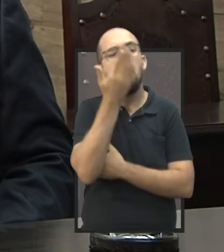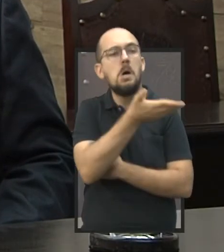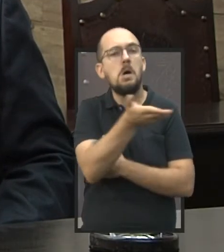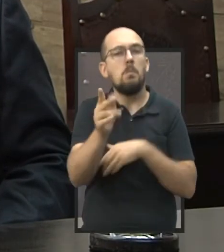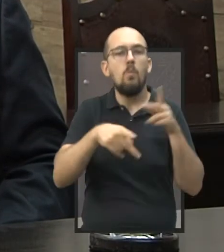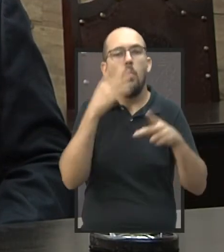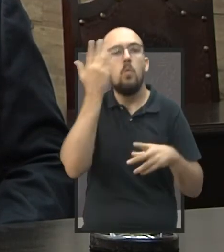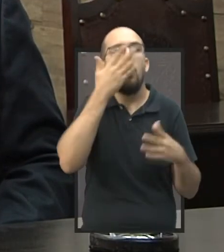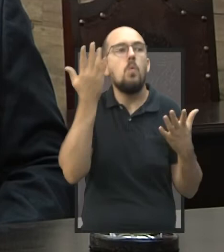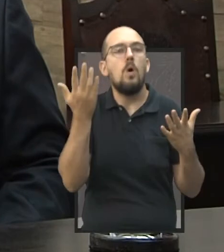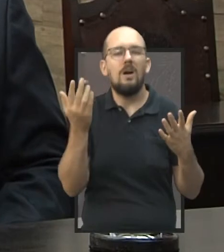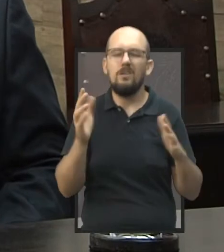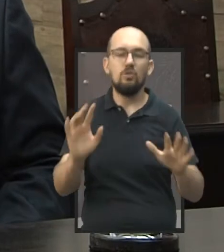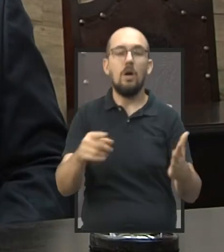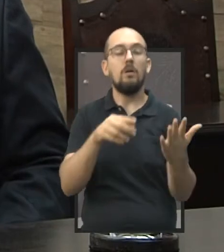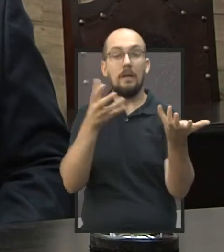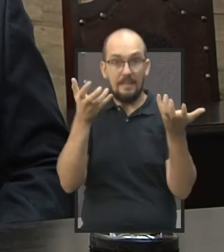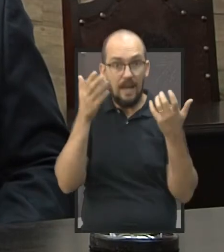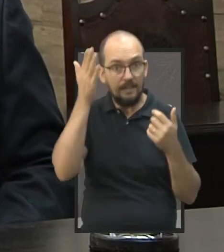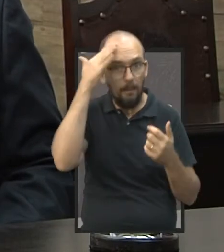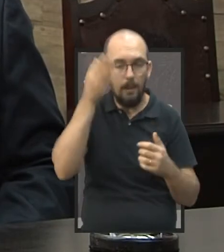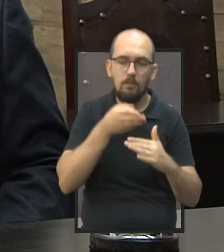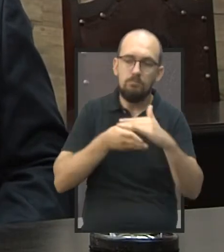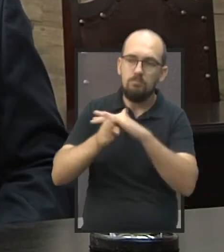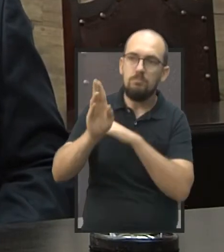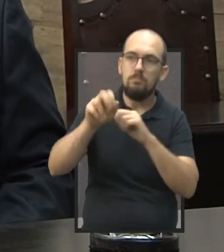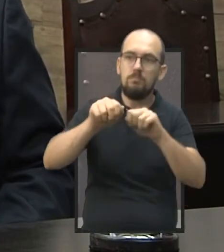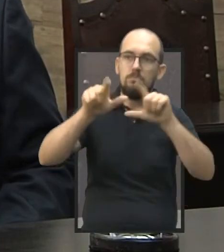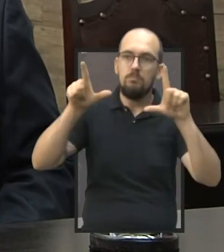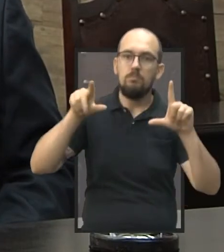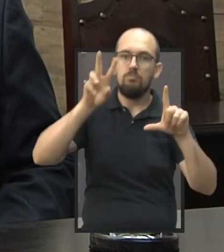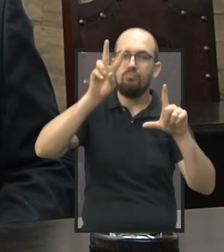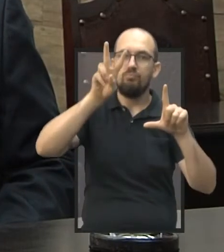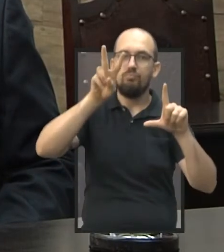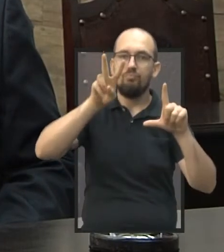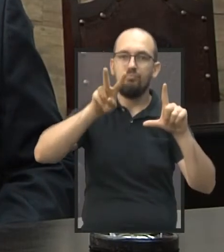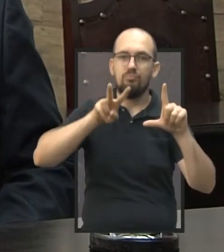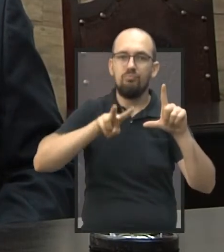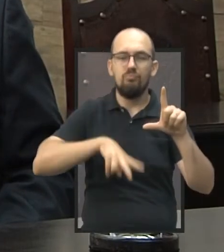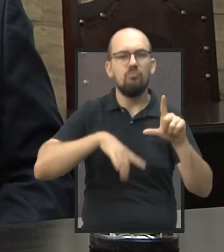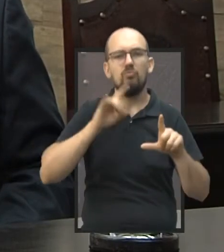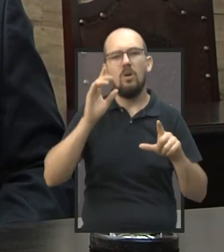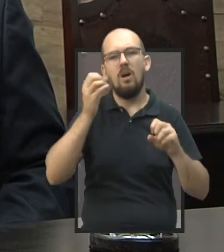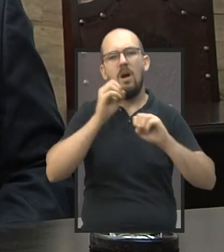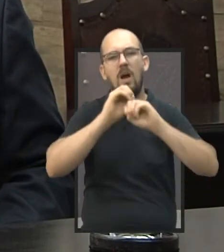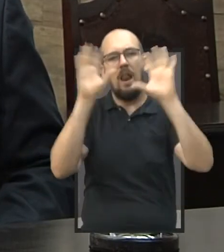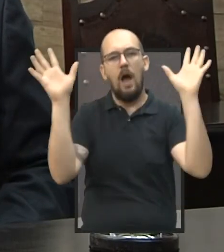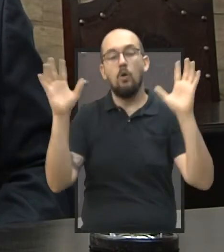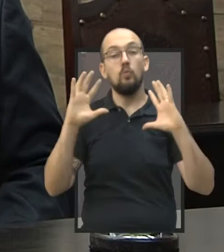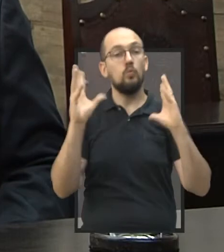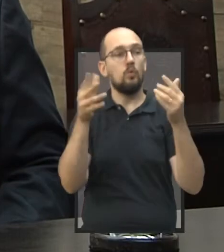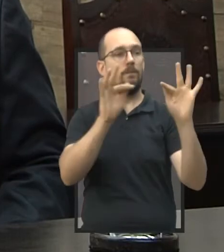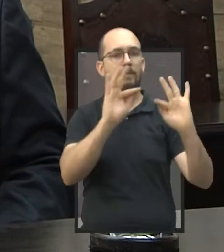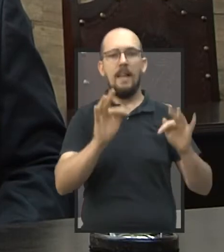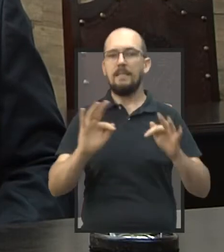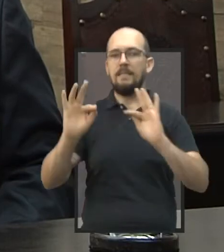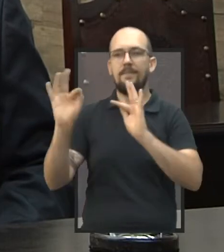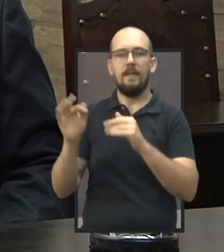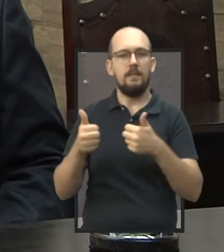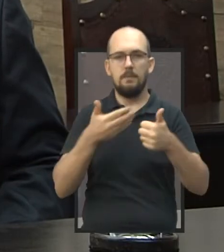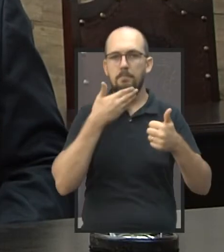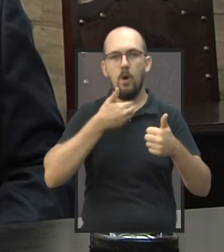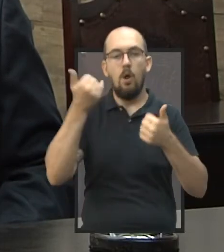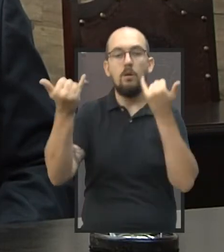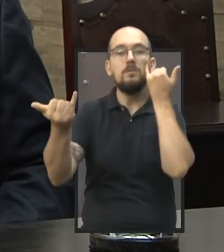dinheiro. Então, já tira dúvidas, já fica tudo limpo, passa os panos na situação e fica todo mundo contente em